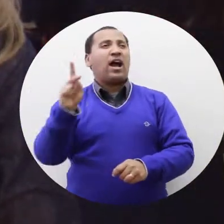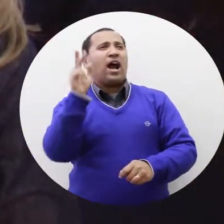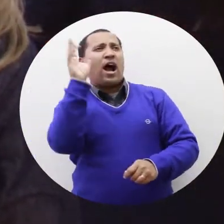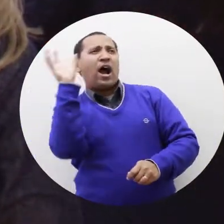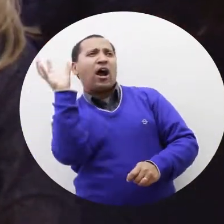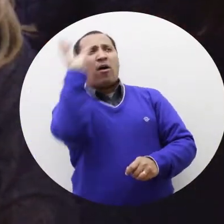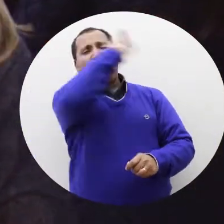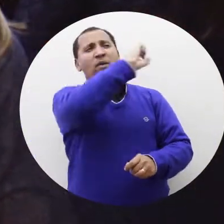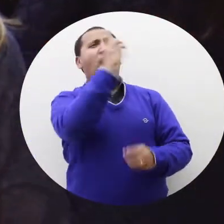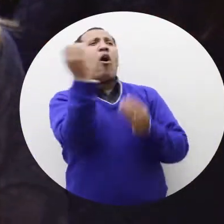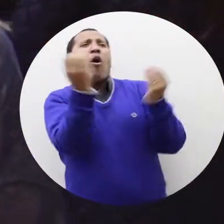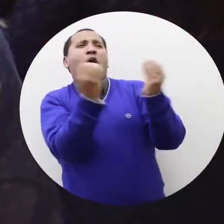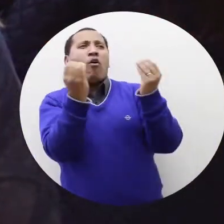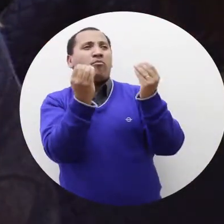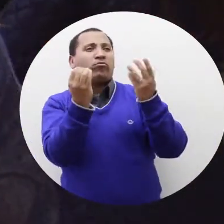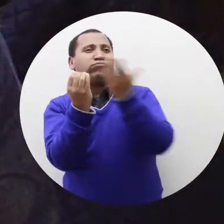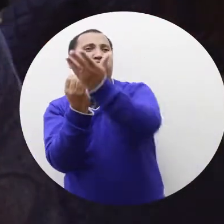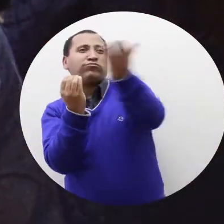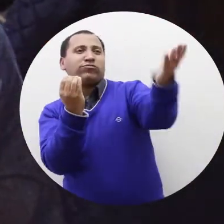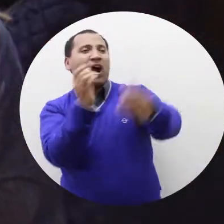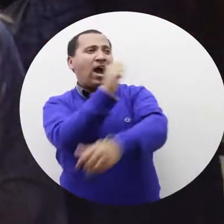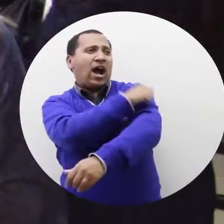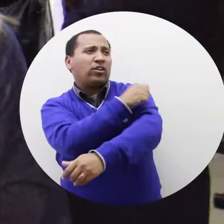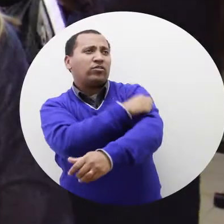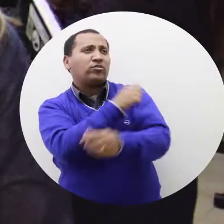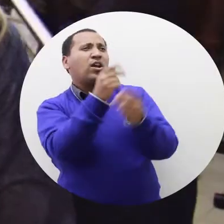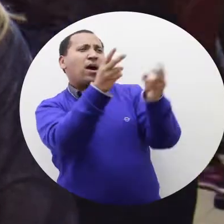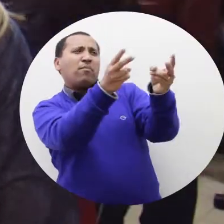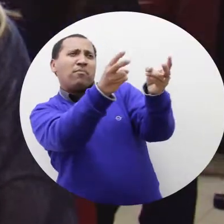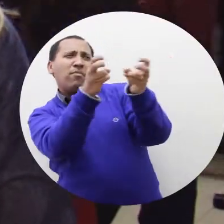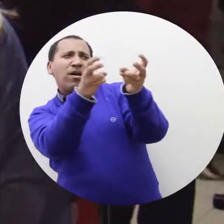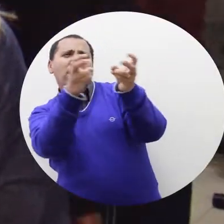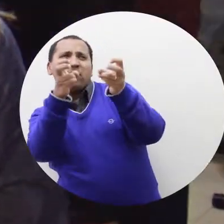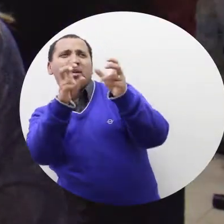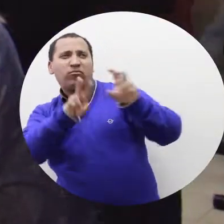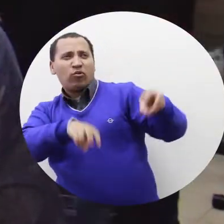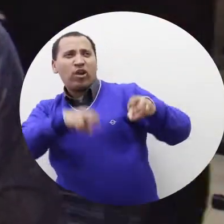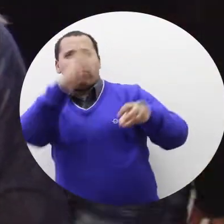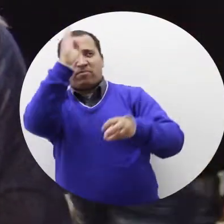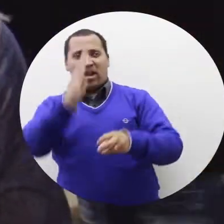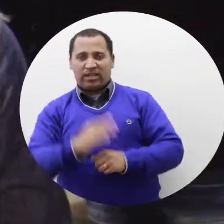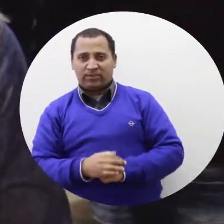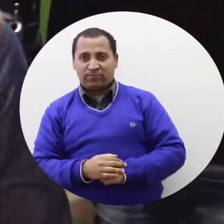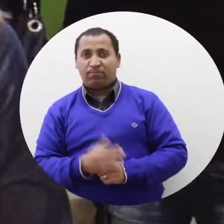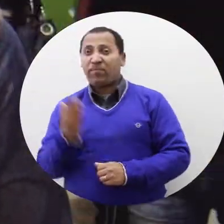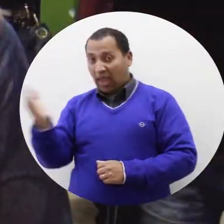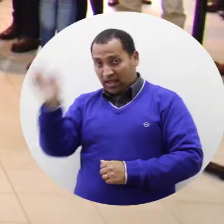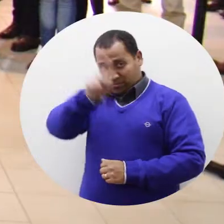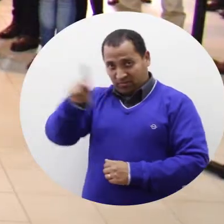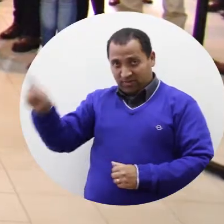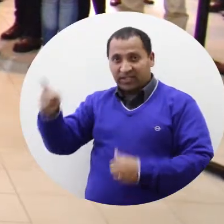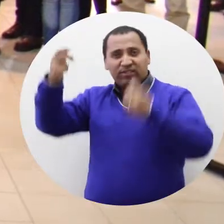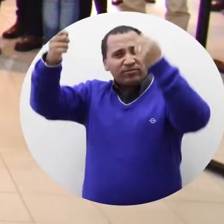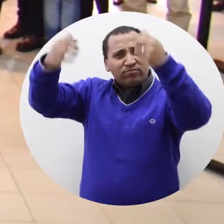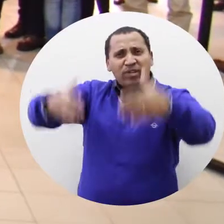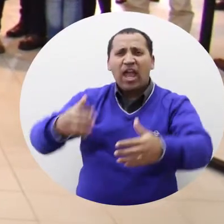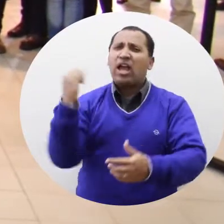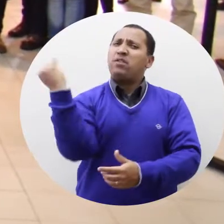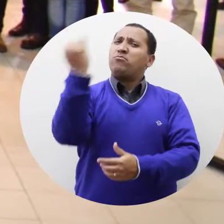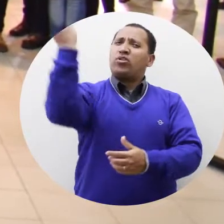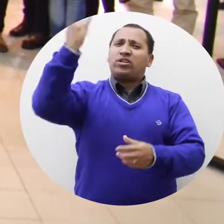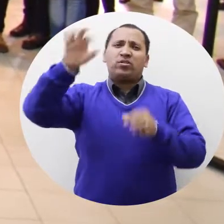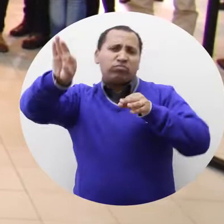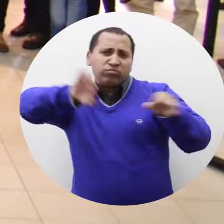nós docentes compreender como os nossos alunos percebem a cena do rural brasileiro. A docente